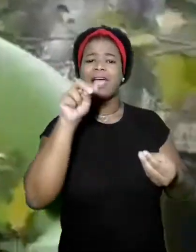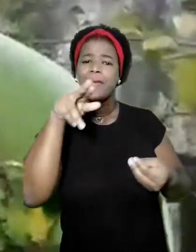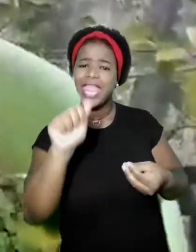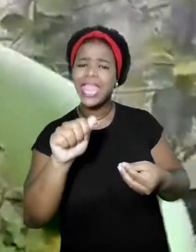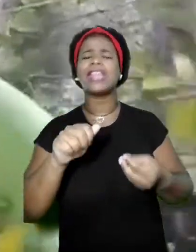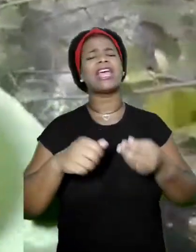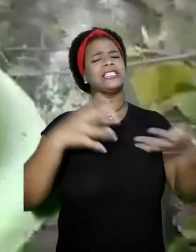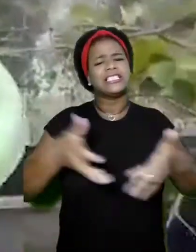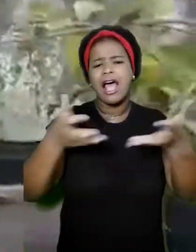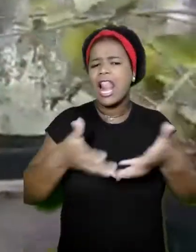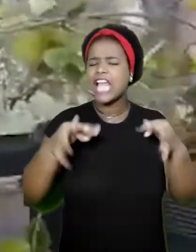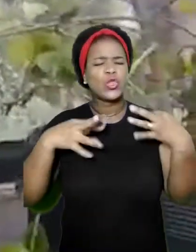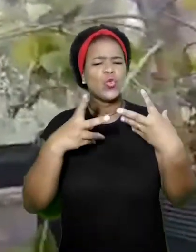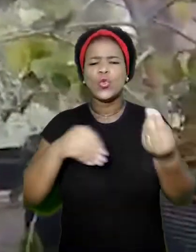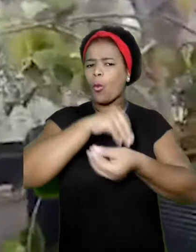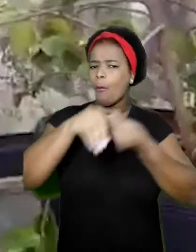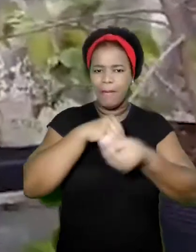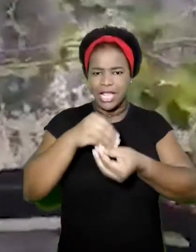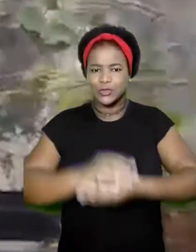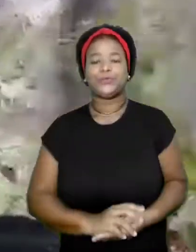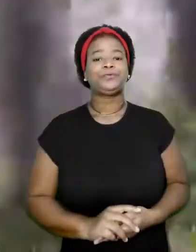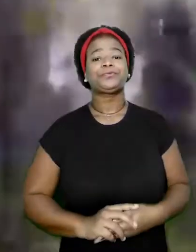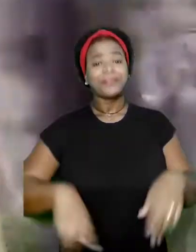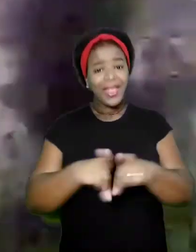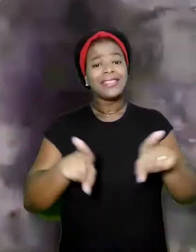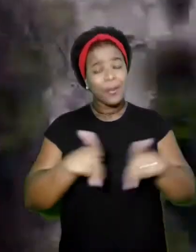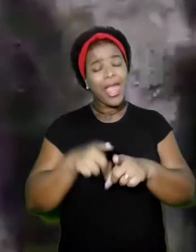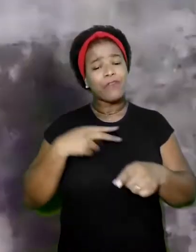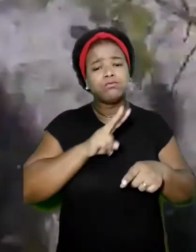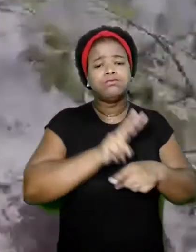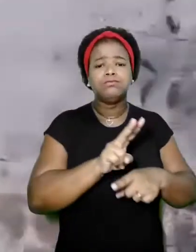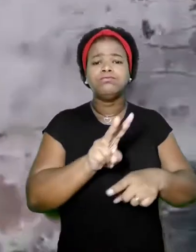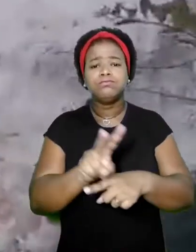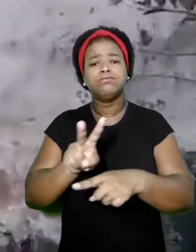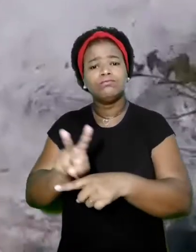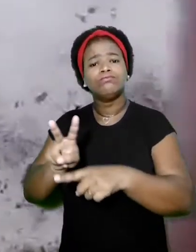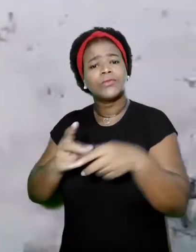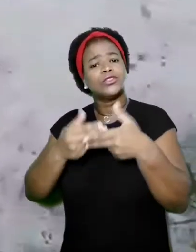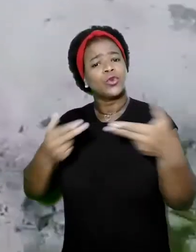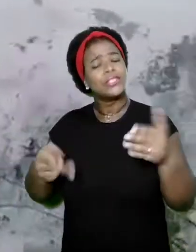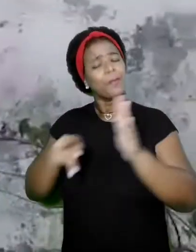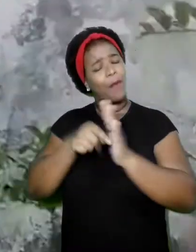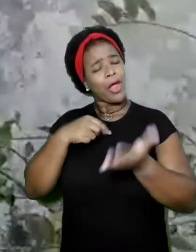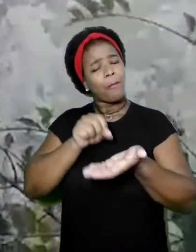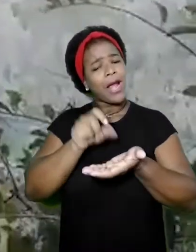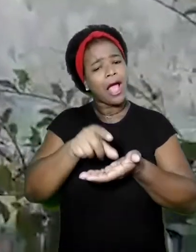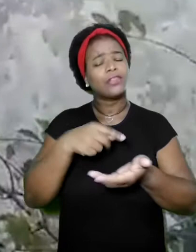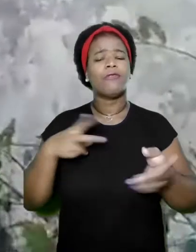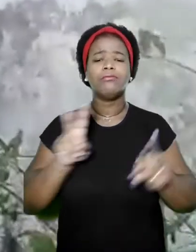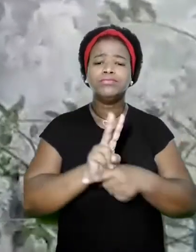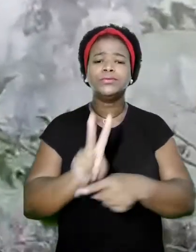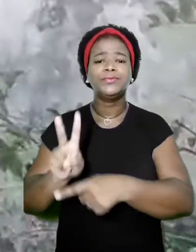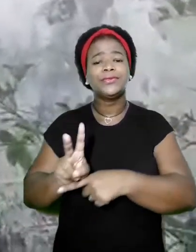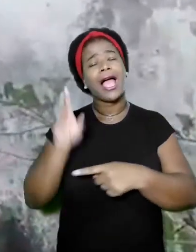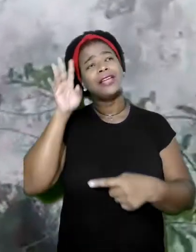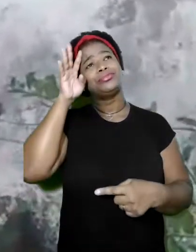vitamina Em salada, enfim, um montão de coisa É... E ao mesmo tempo você vai cuidando Das coisas que